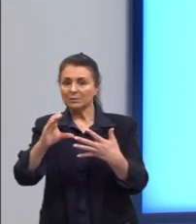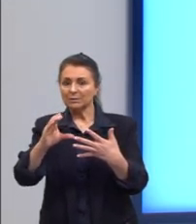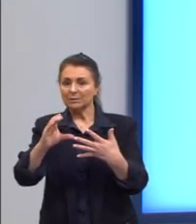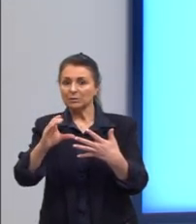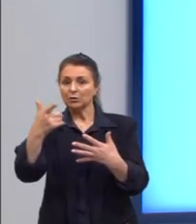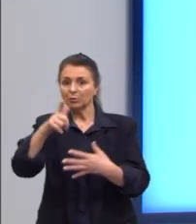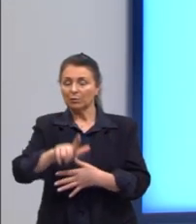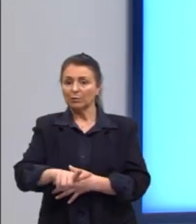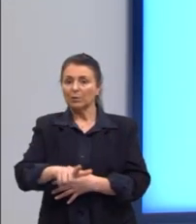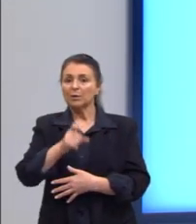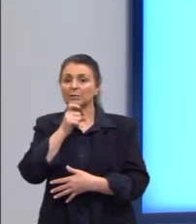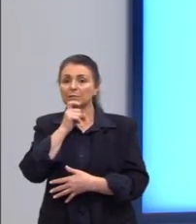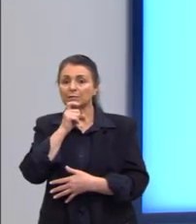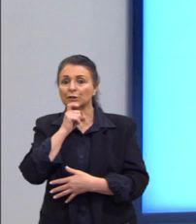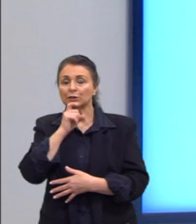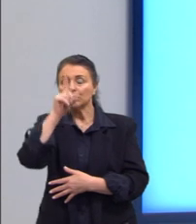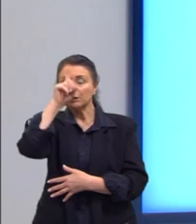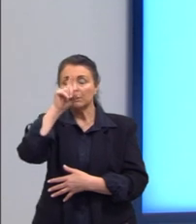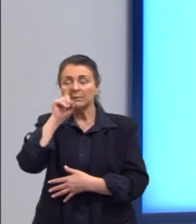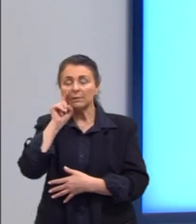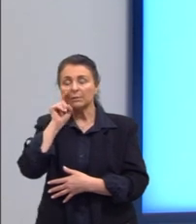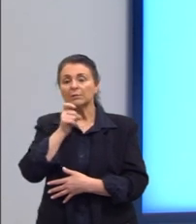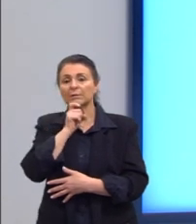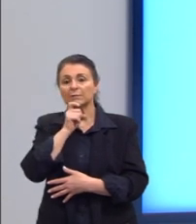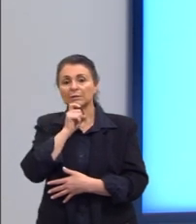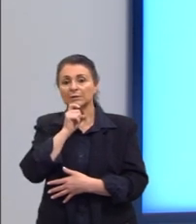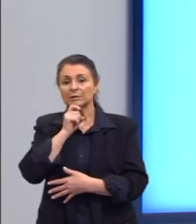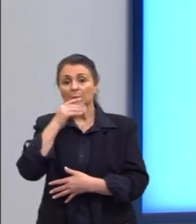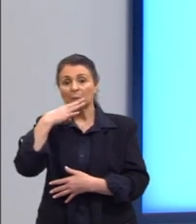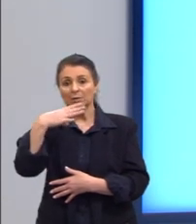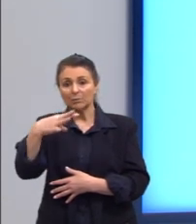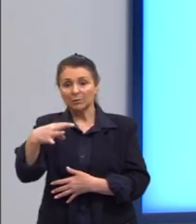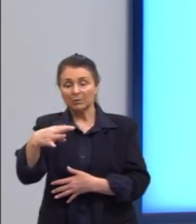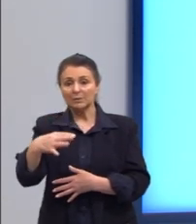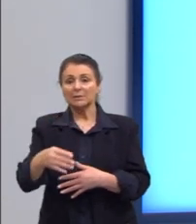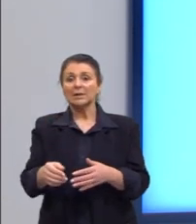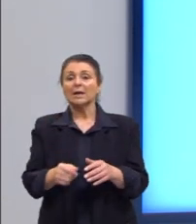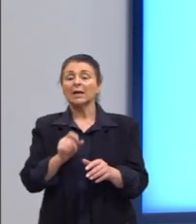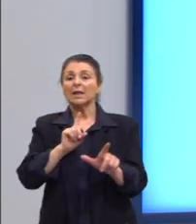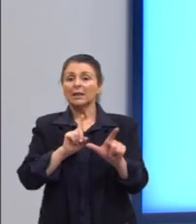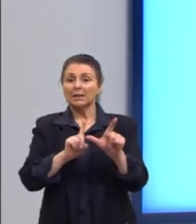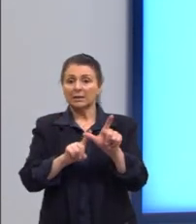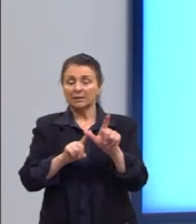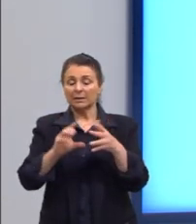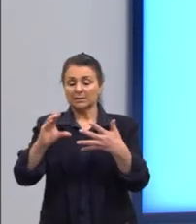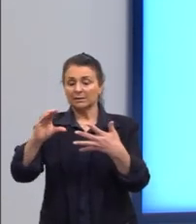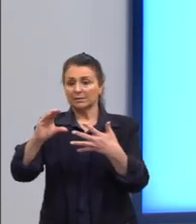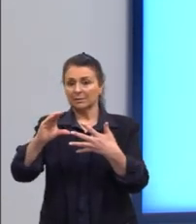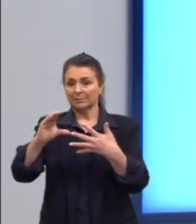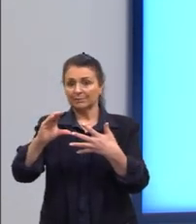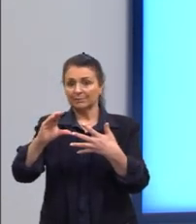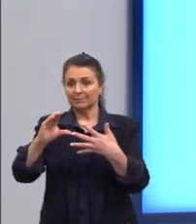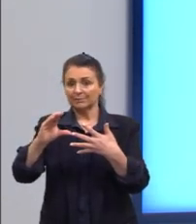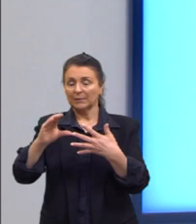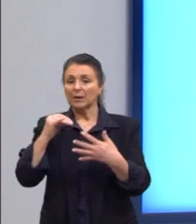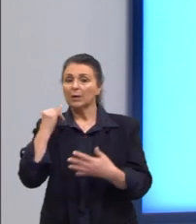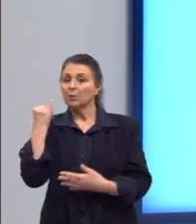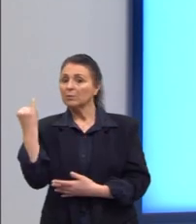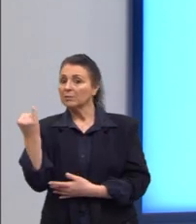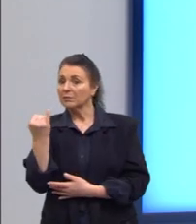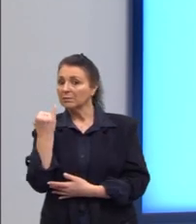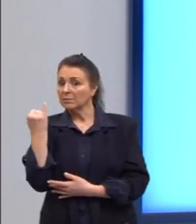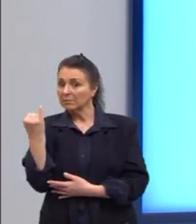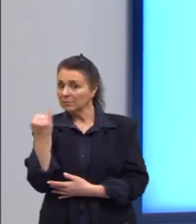conferir, amarelo e verde. Então, a alternativa correta é a C. O que é importante